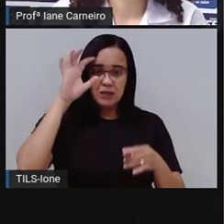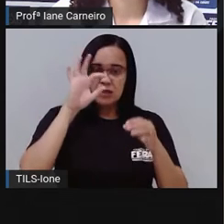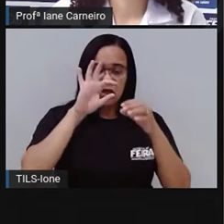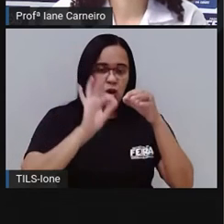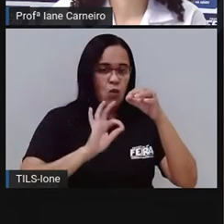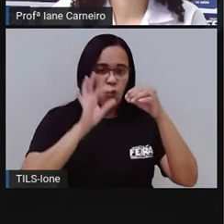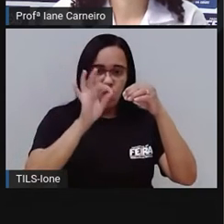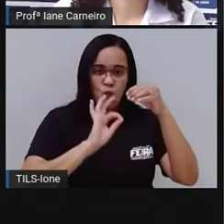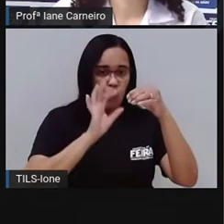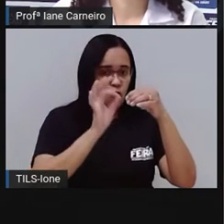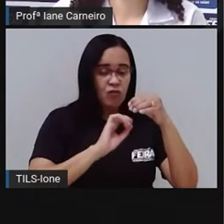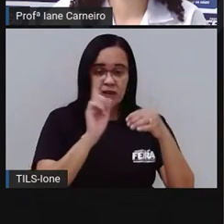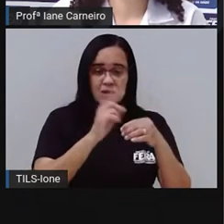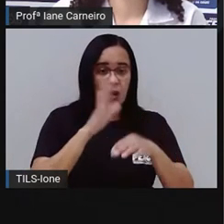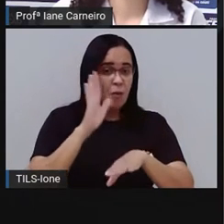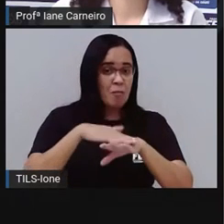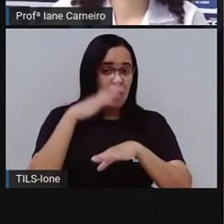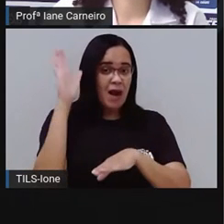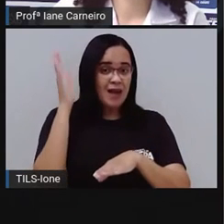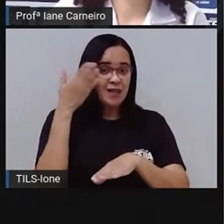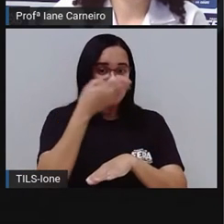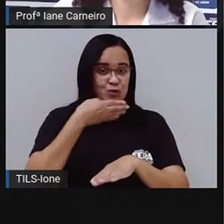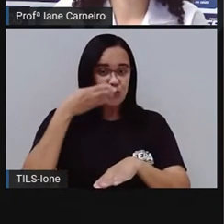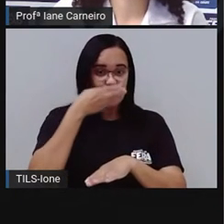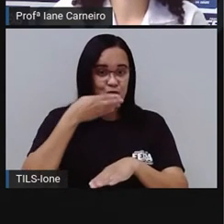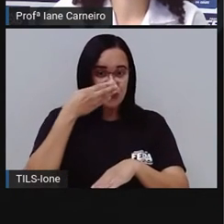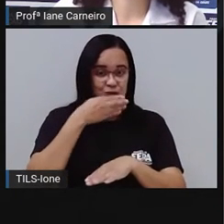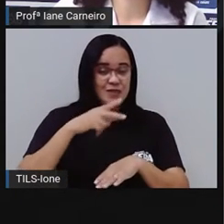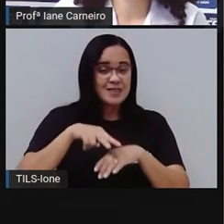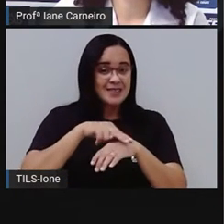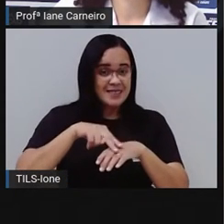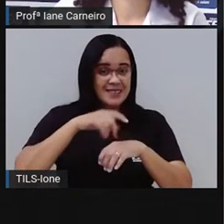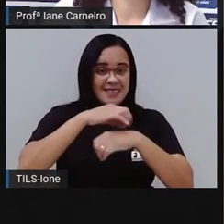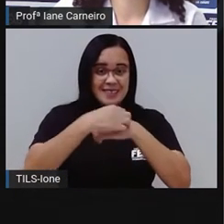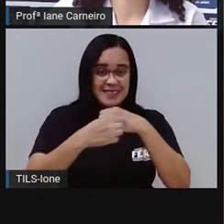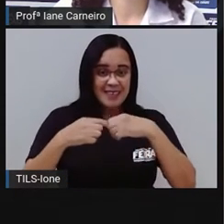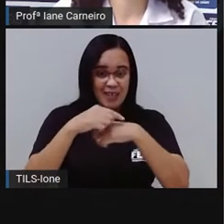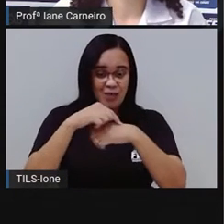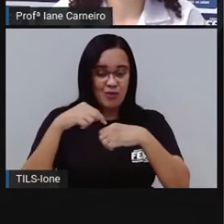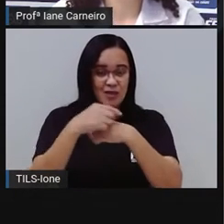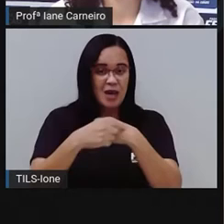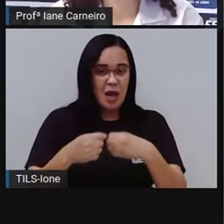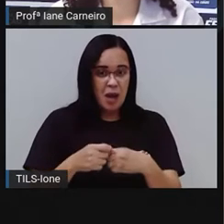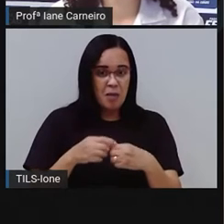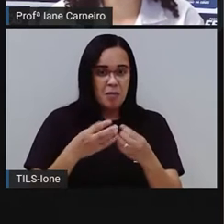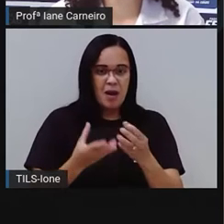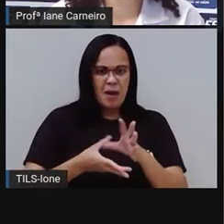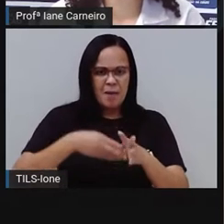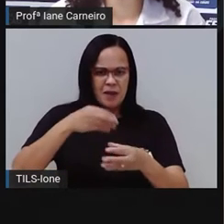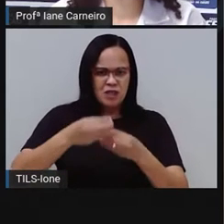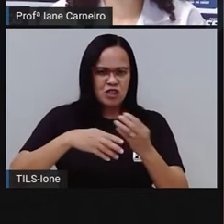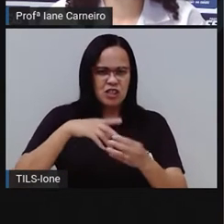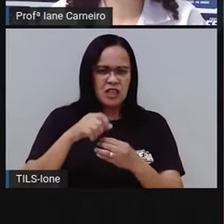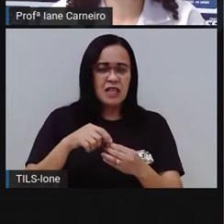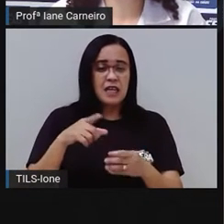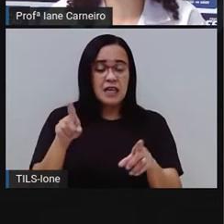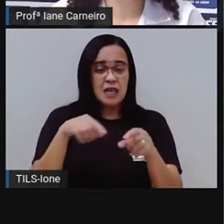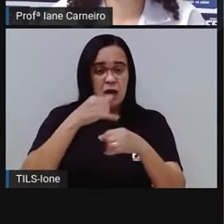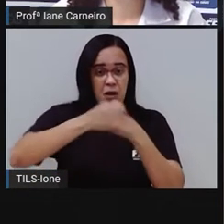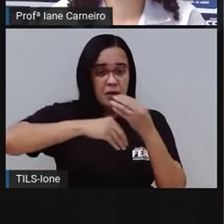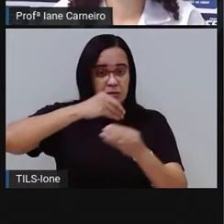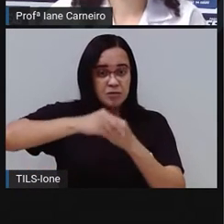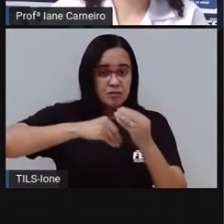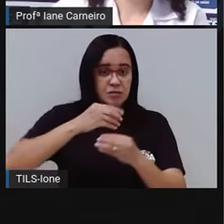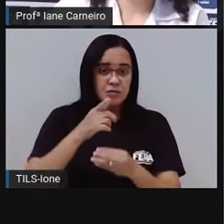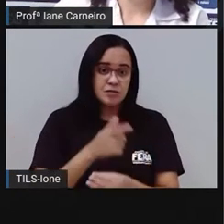E é mais doce que goiaba. Dá geleias e licores. Essa tal... Quem sabe?